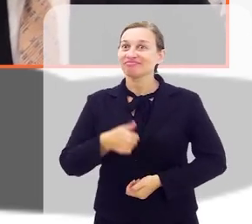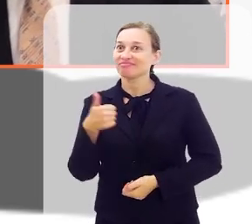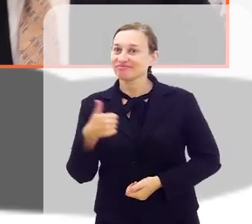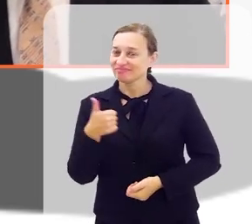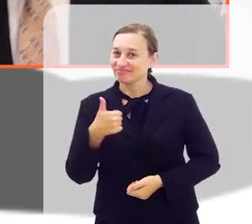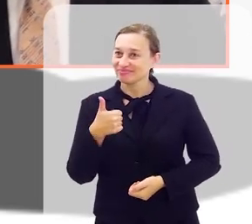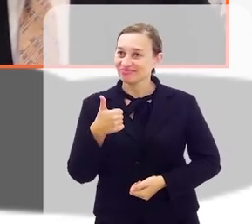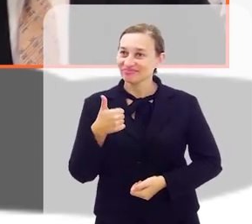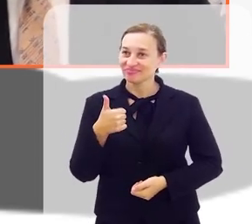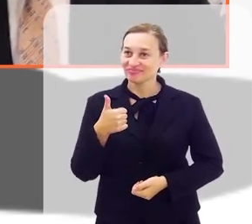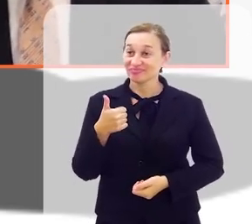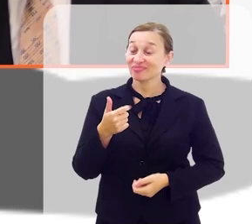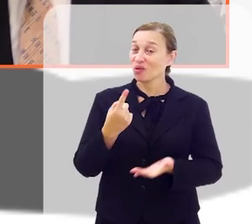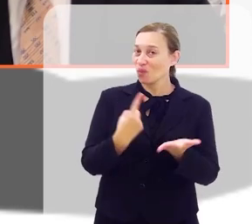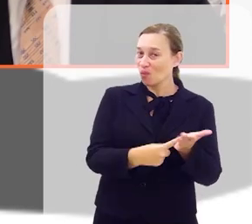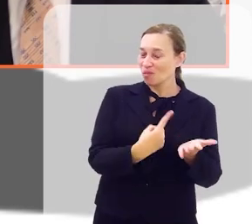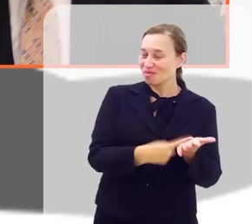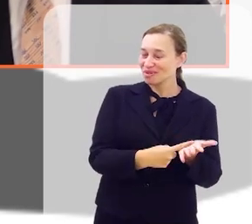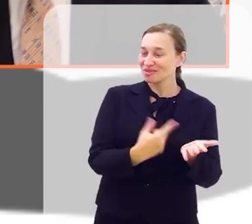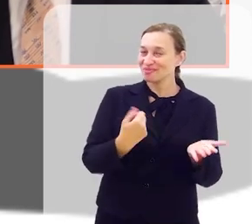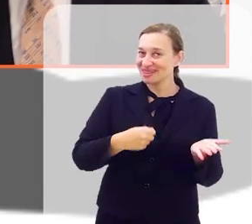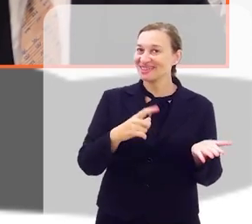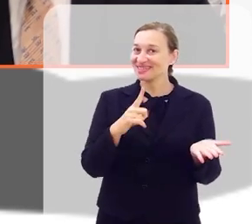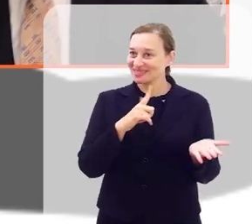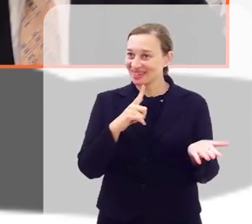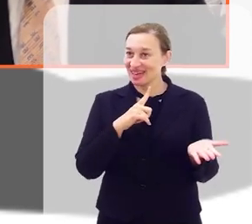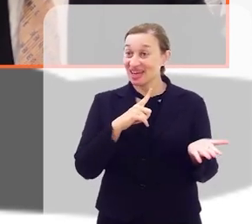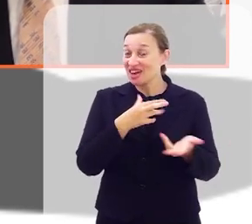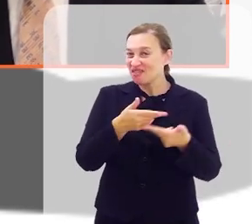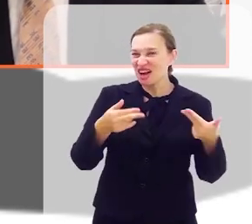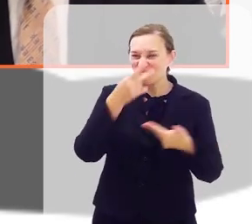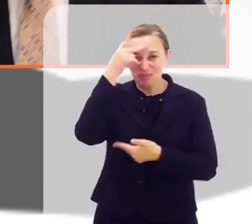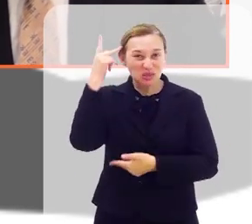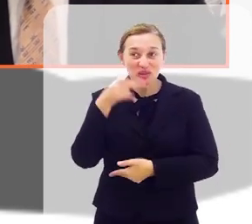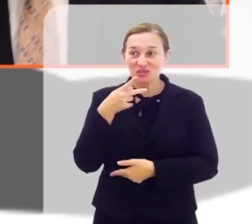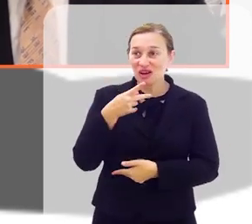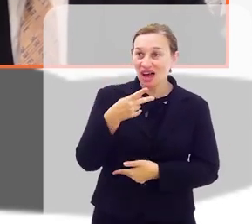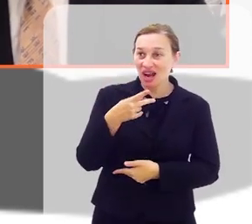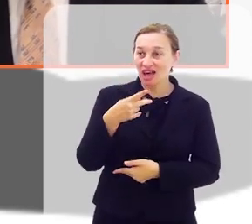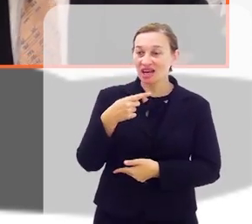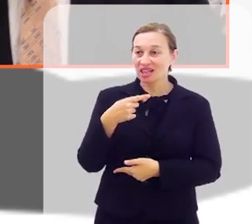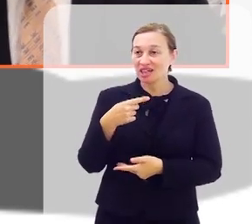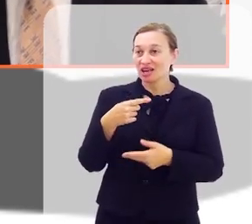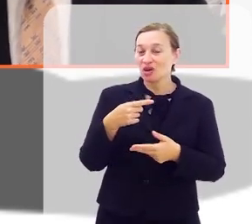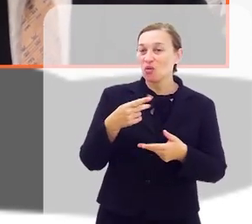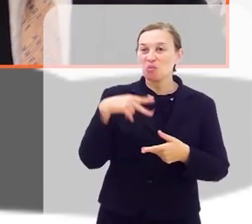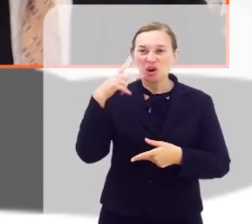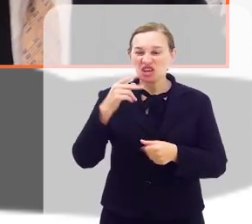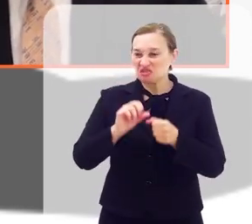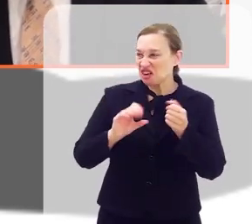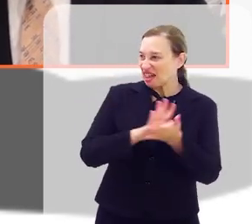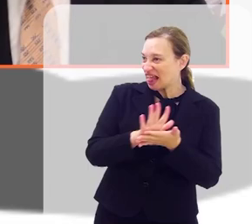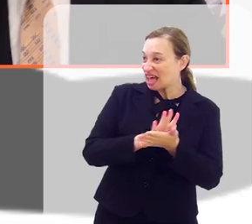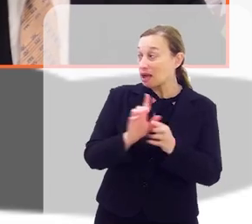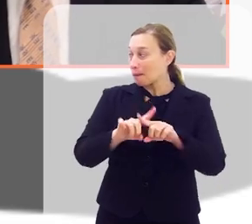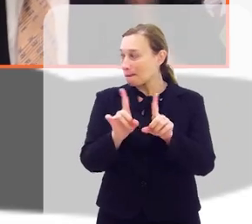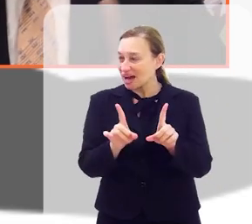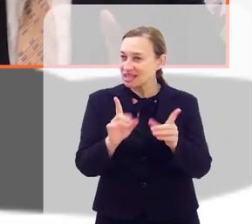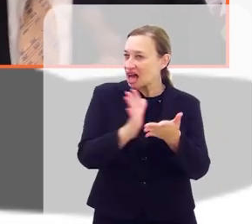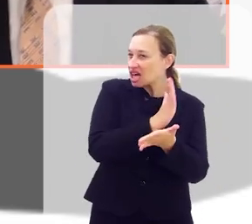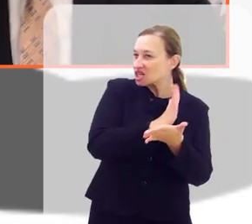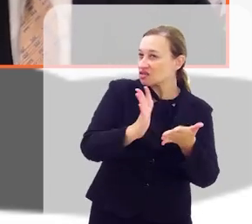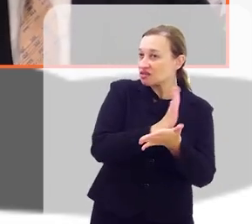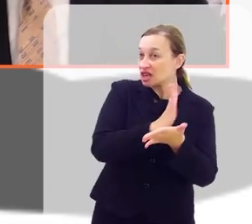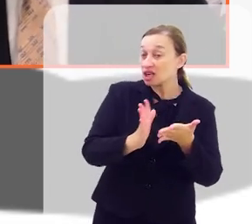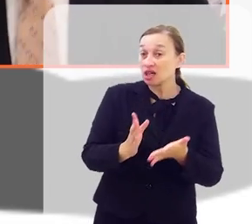Primeiro, tem que ter bastante compromisso. Muitas pessoas dizem que o político não faz nada, mas é que